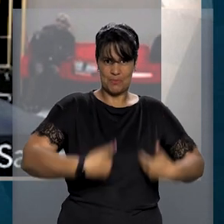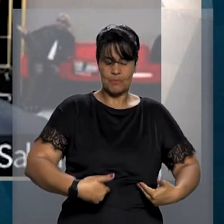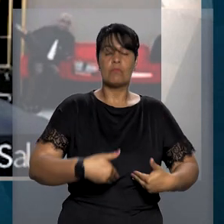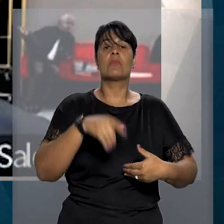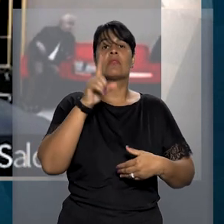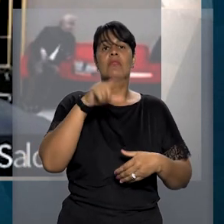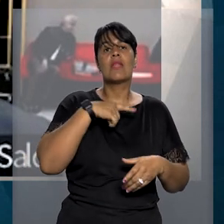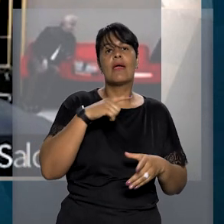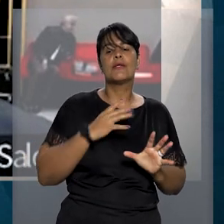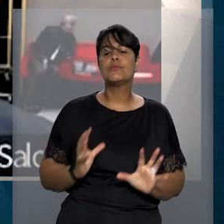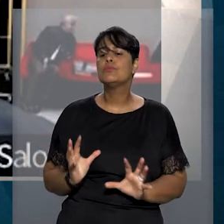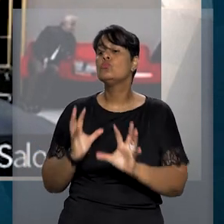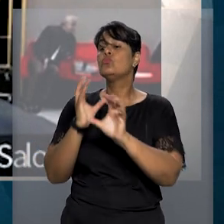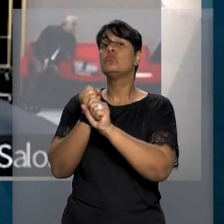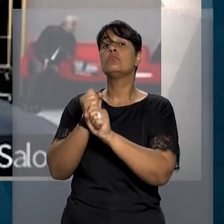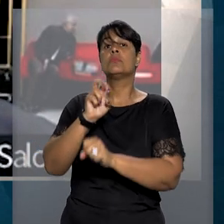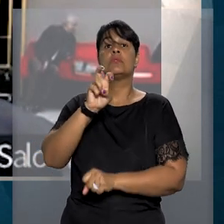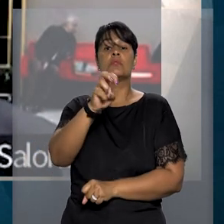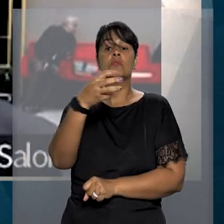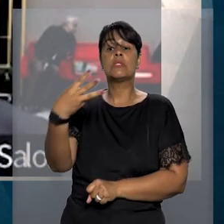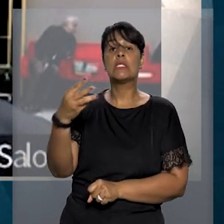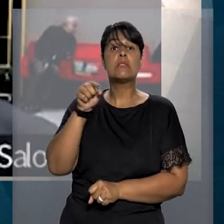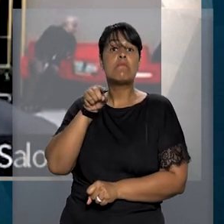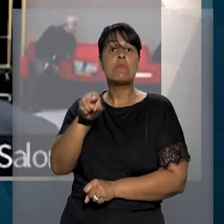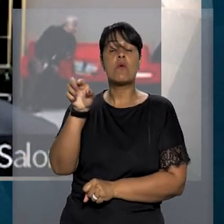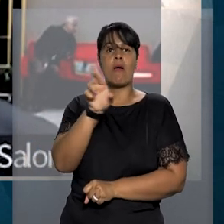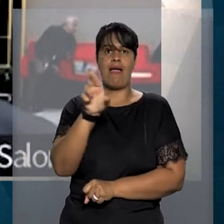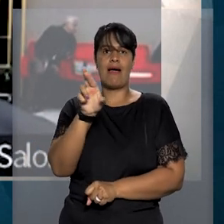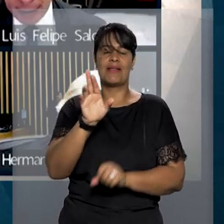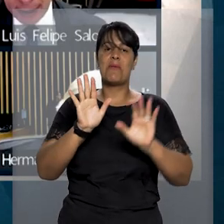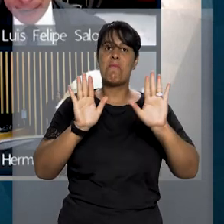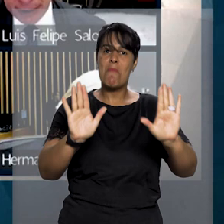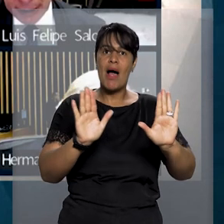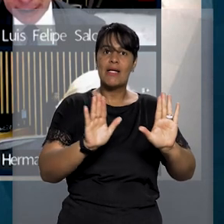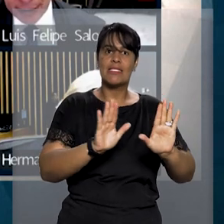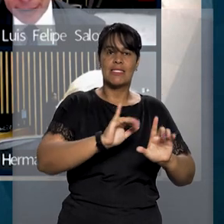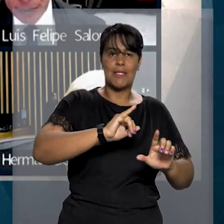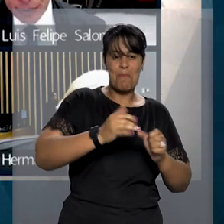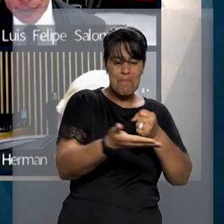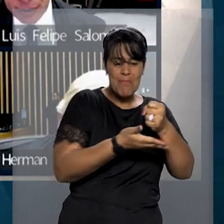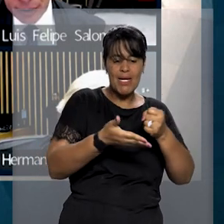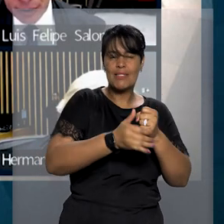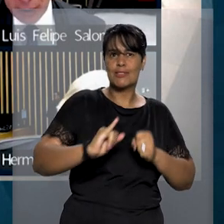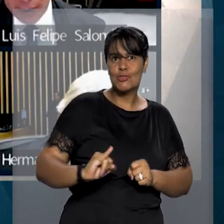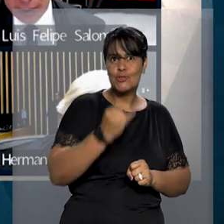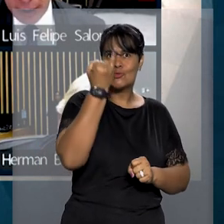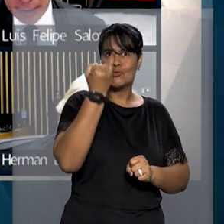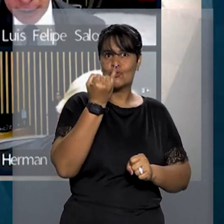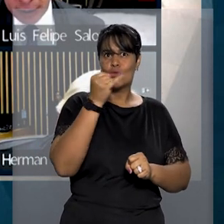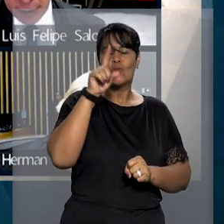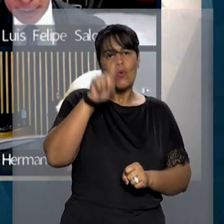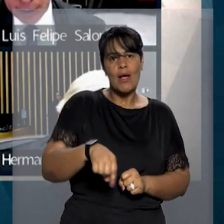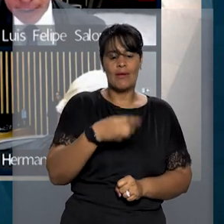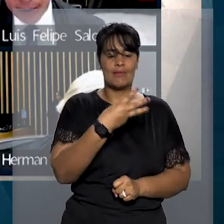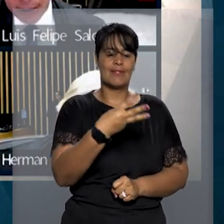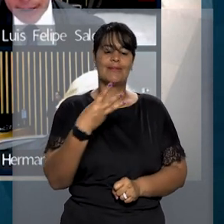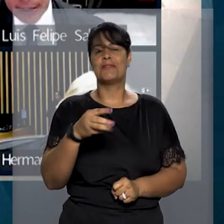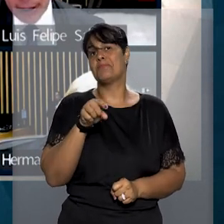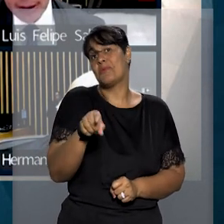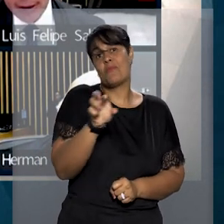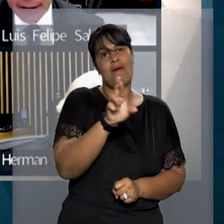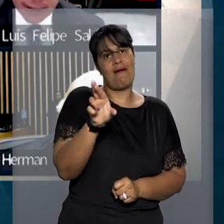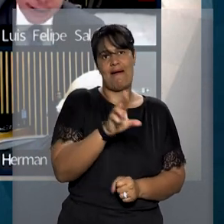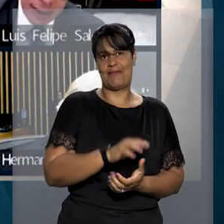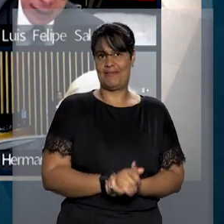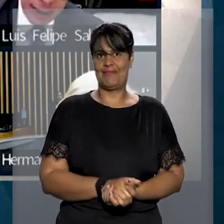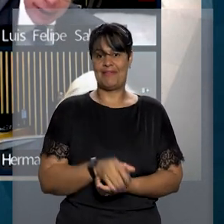os parâmetros da sentença, chega a valores atuais de R 53 mil, enquanto pela taxa básica de juros, o valor devido é de pouco mais de